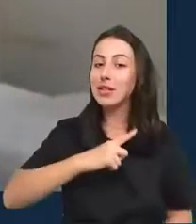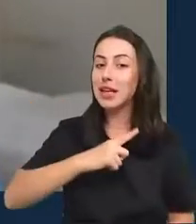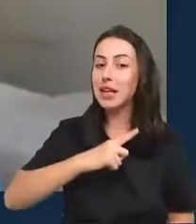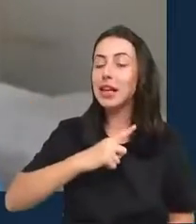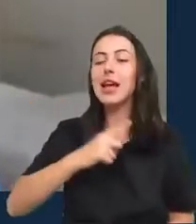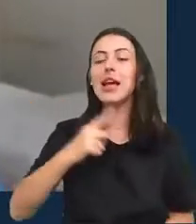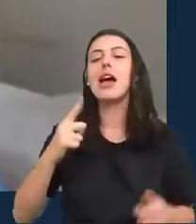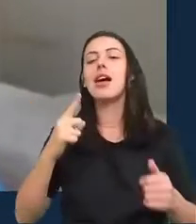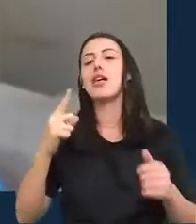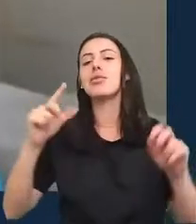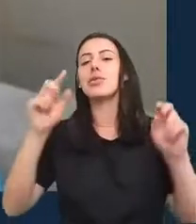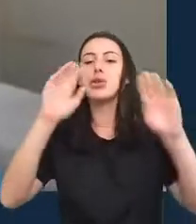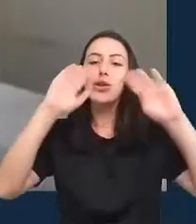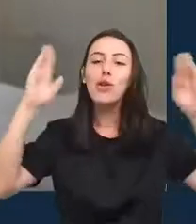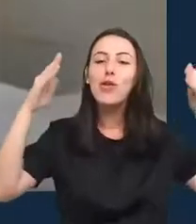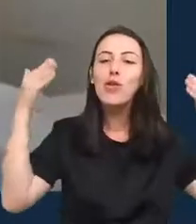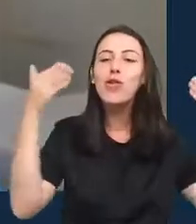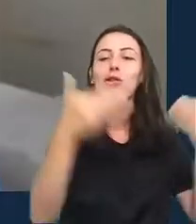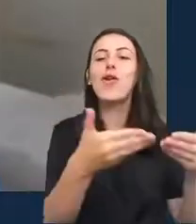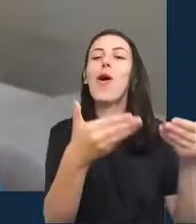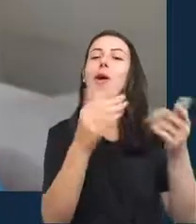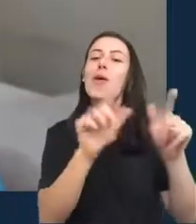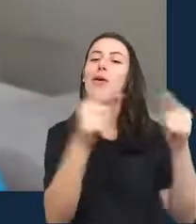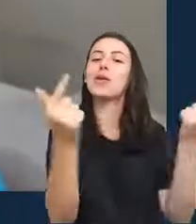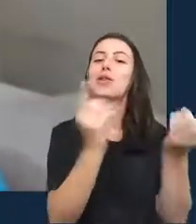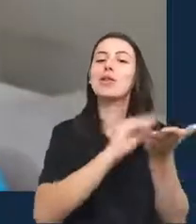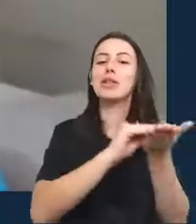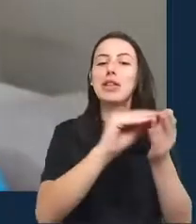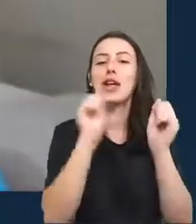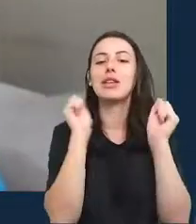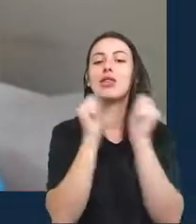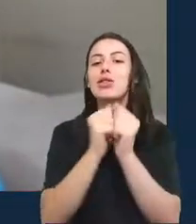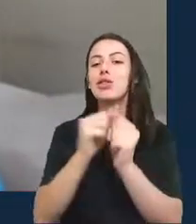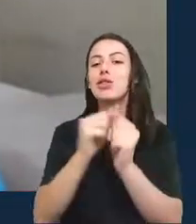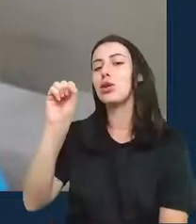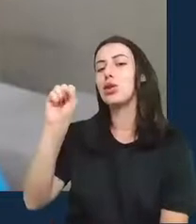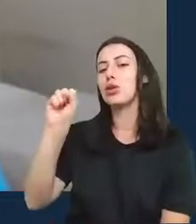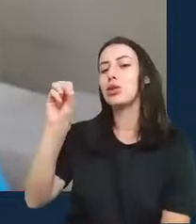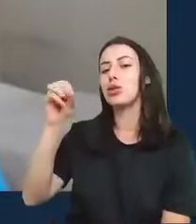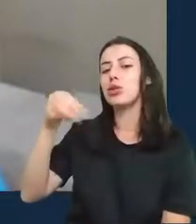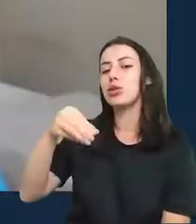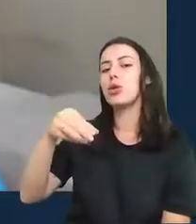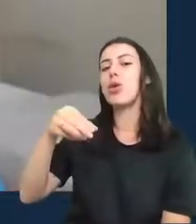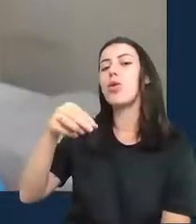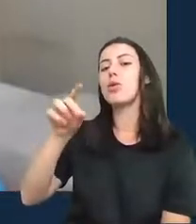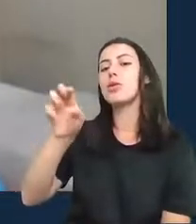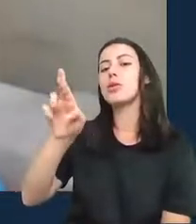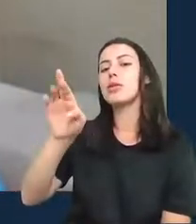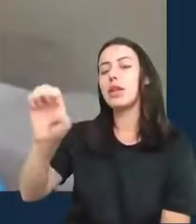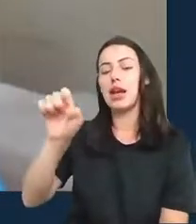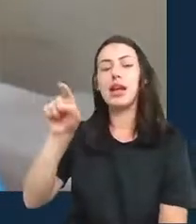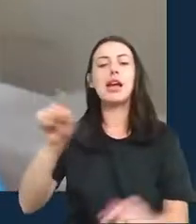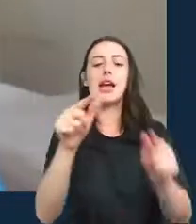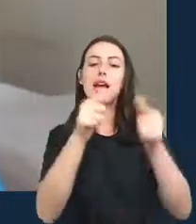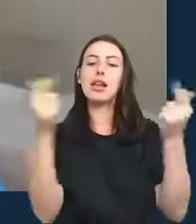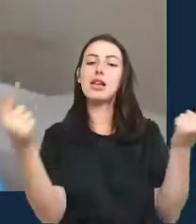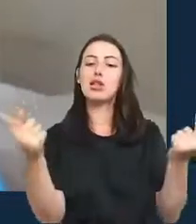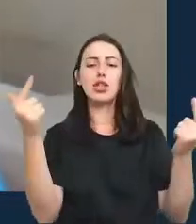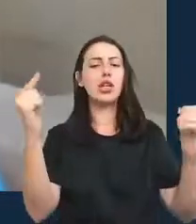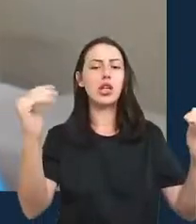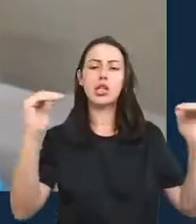com Sondre Ulvund Solstad. O Sondre é jornalista sênior de dados da The Economist,